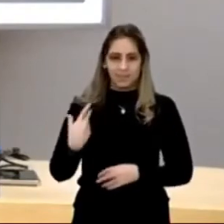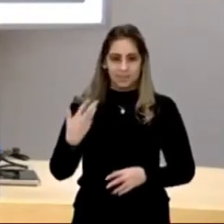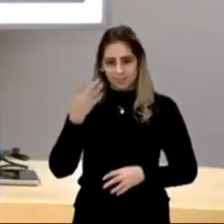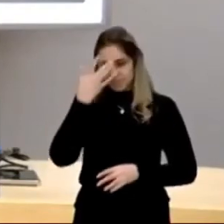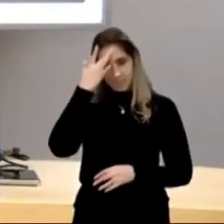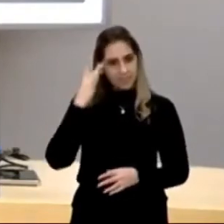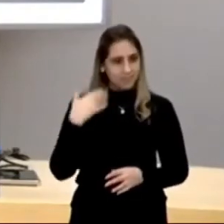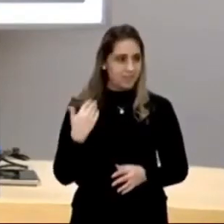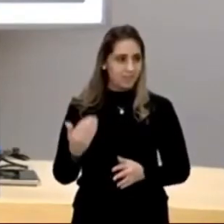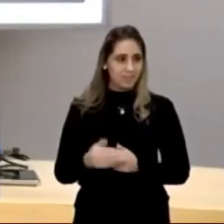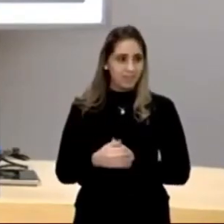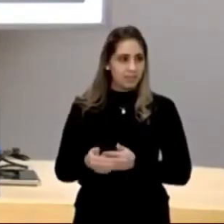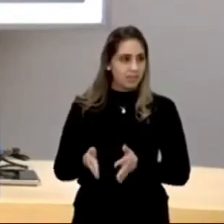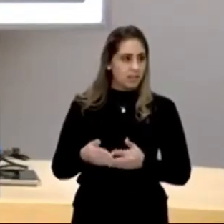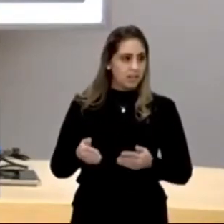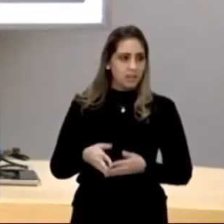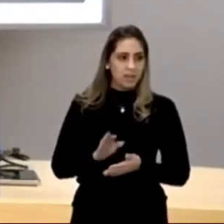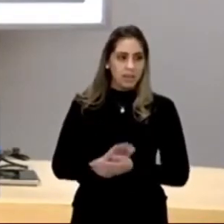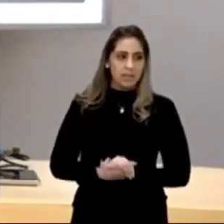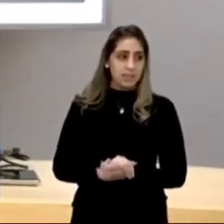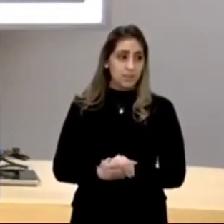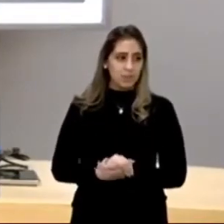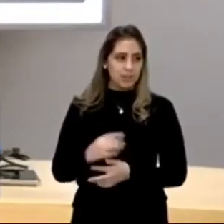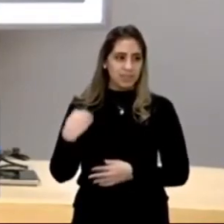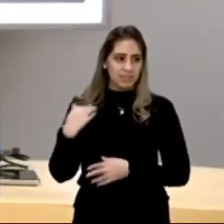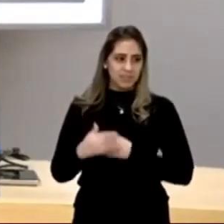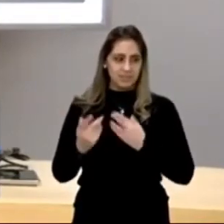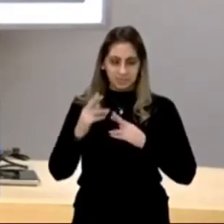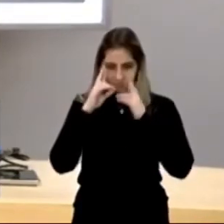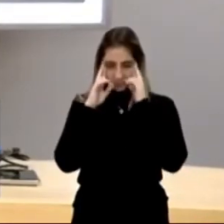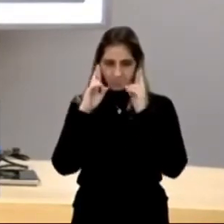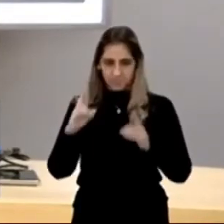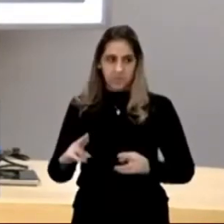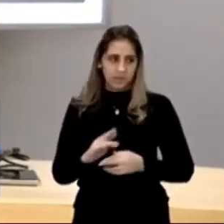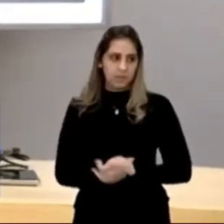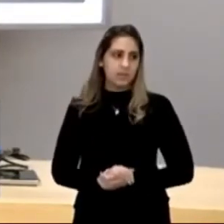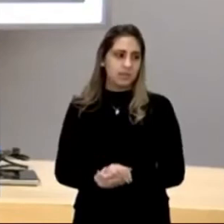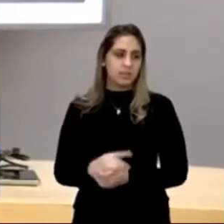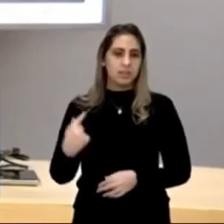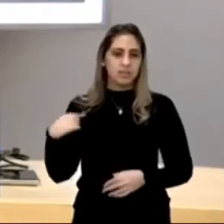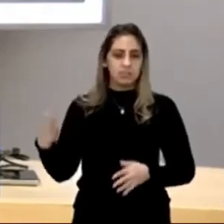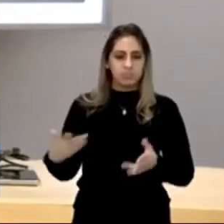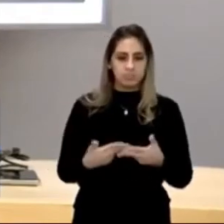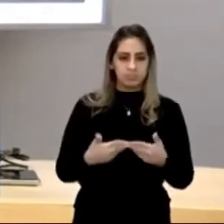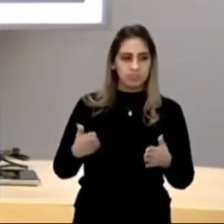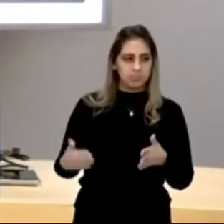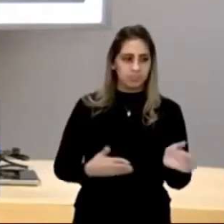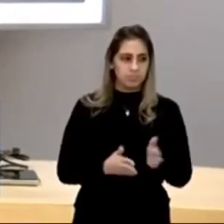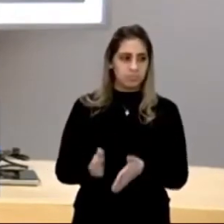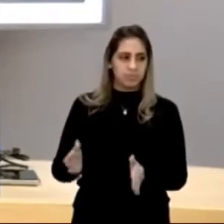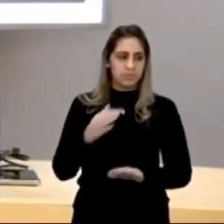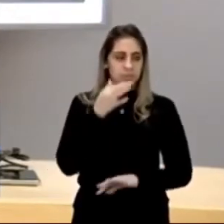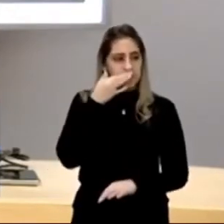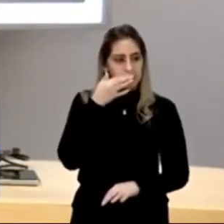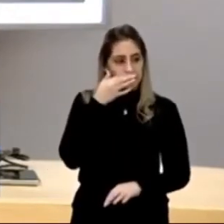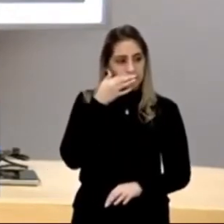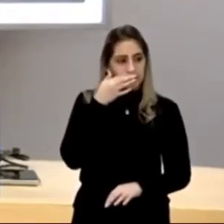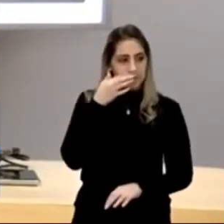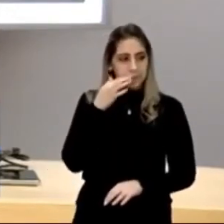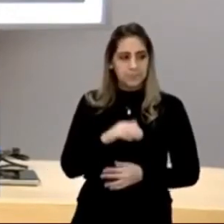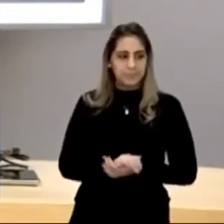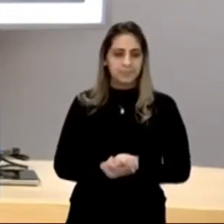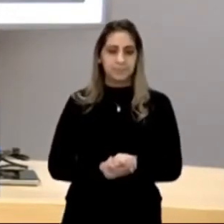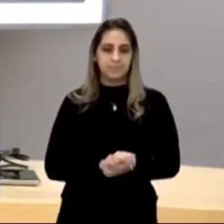Por exemplo, uma coisa que, com todo respeito às nações indígenas que vivem no Brasil,